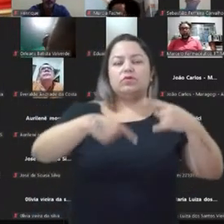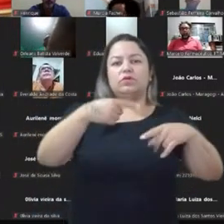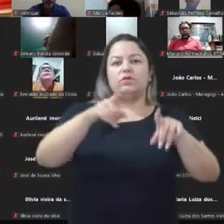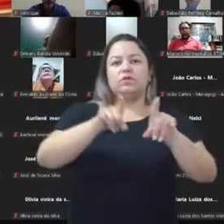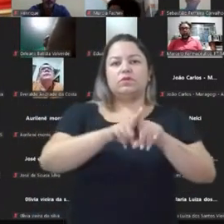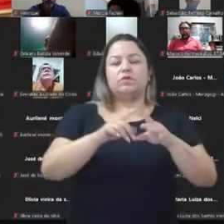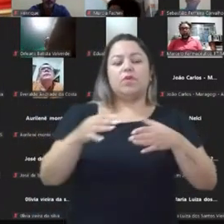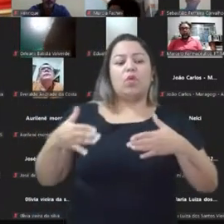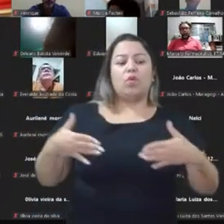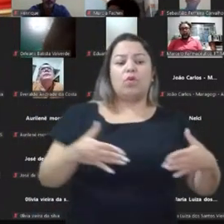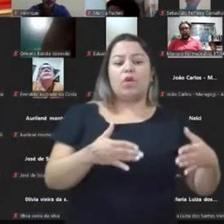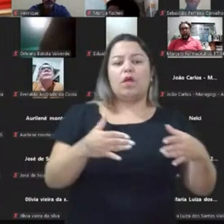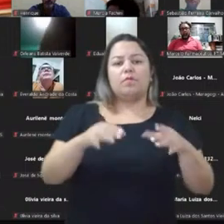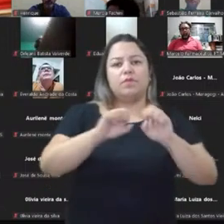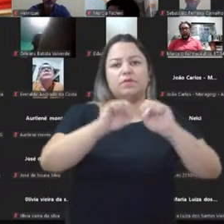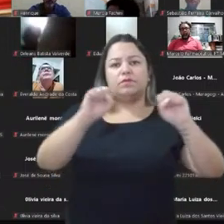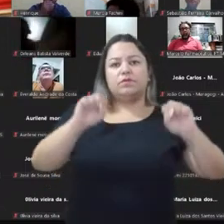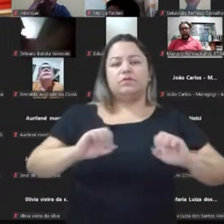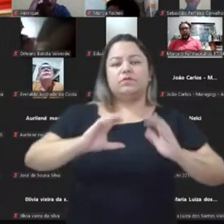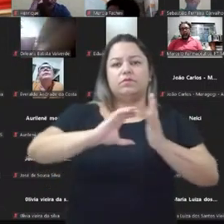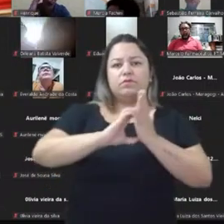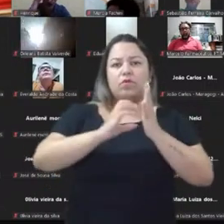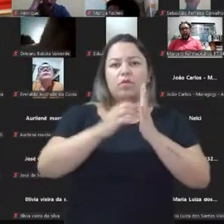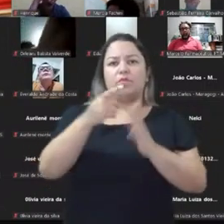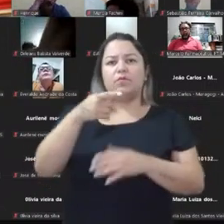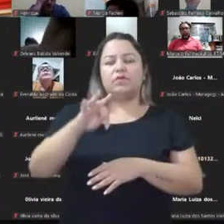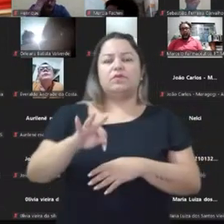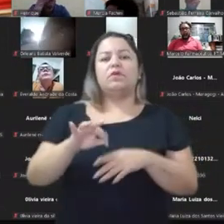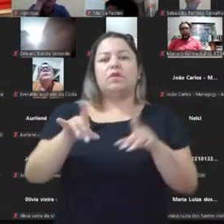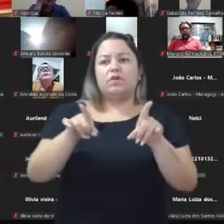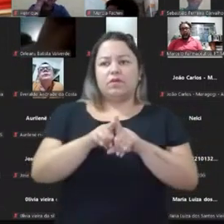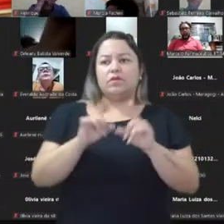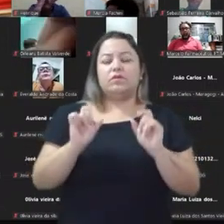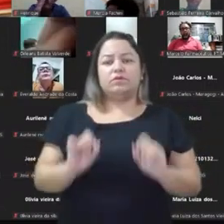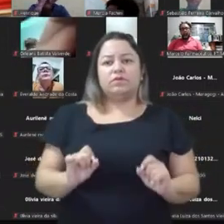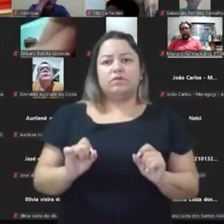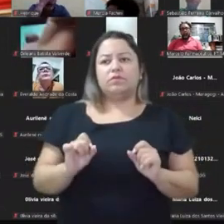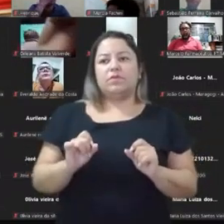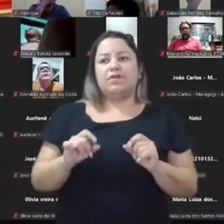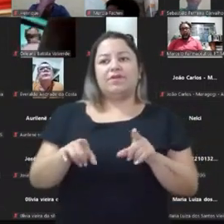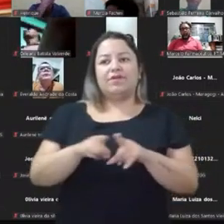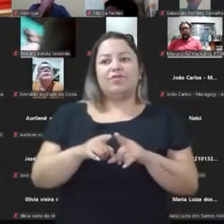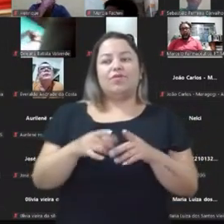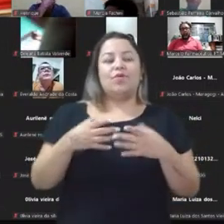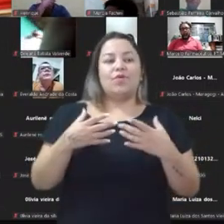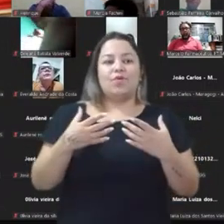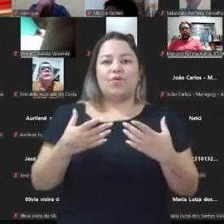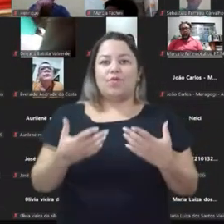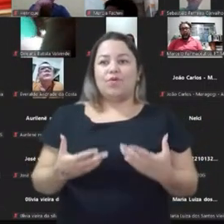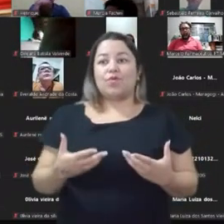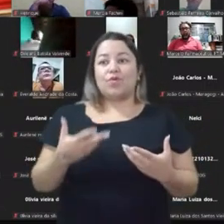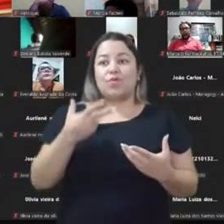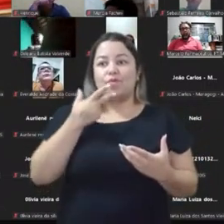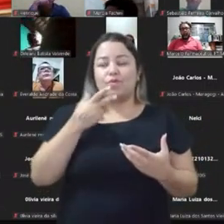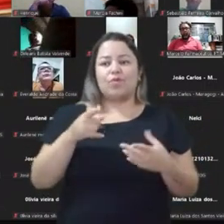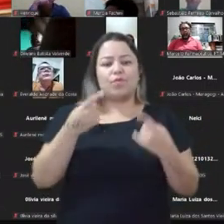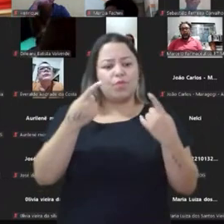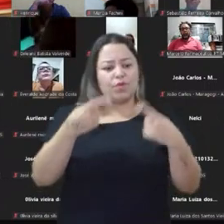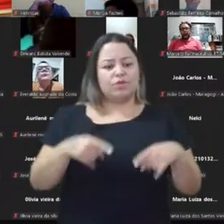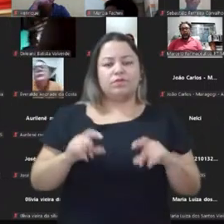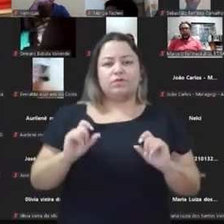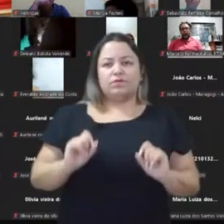caminho e um sistema para o ser mais eficiente. Mas, para não encher muito o saco, que eu até sou meio contra de tantos políticos falarem,